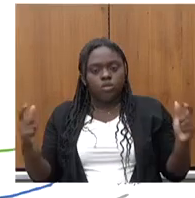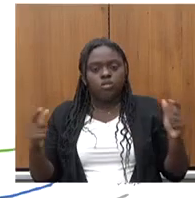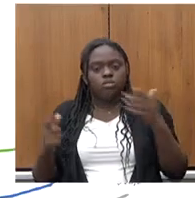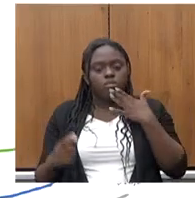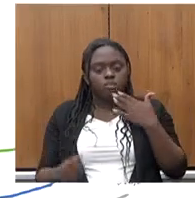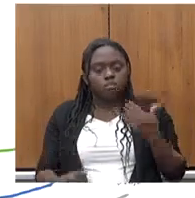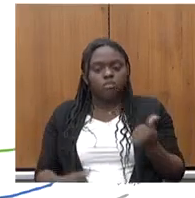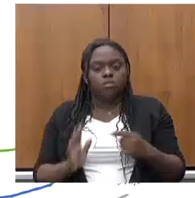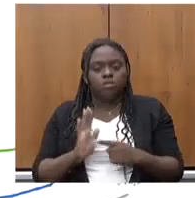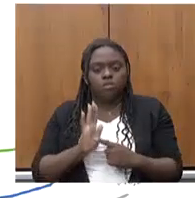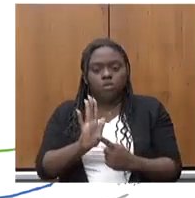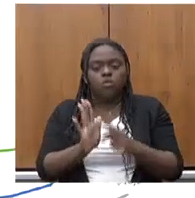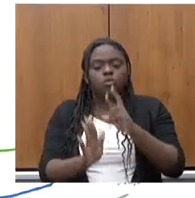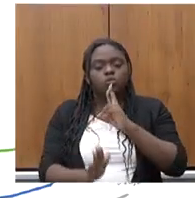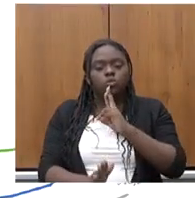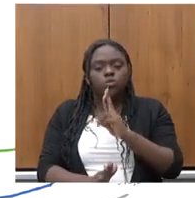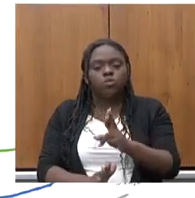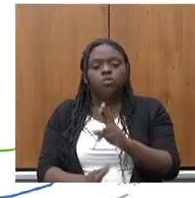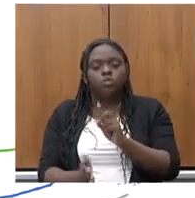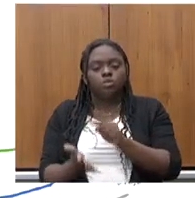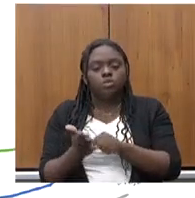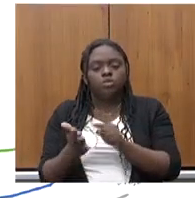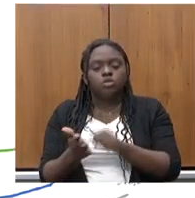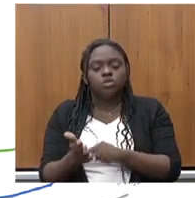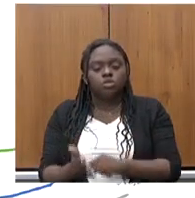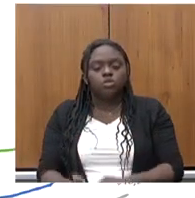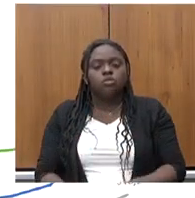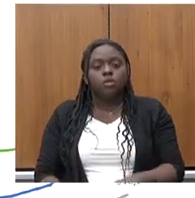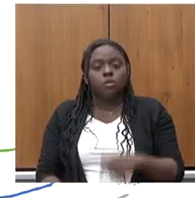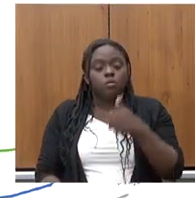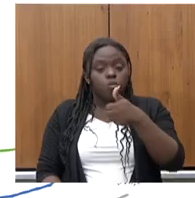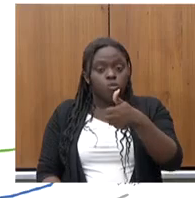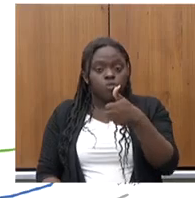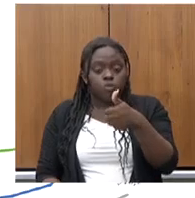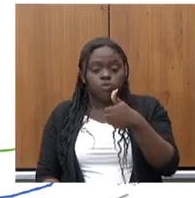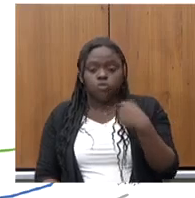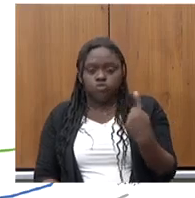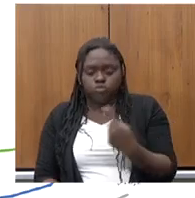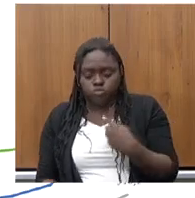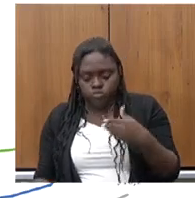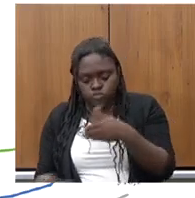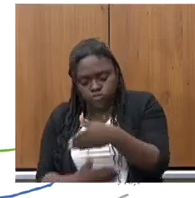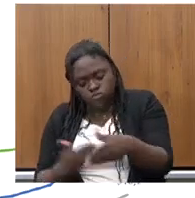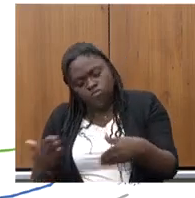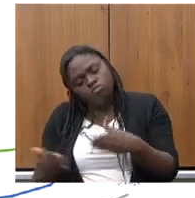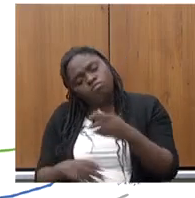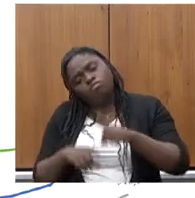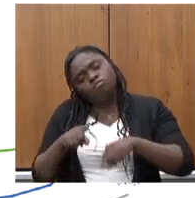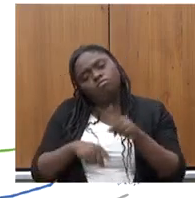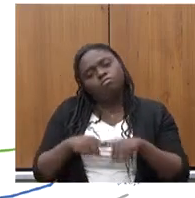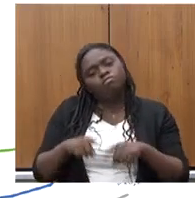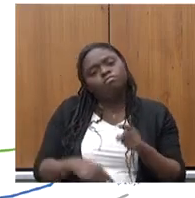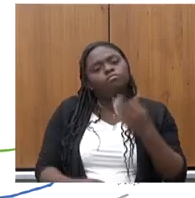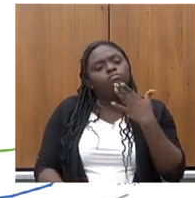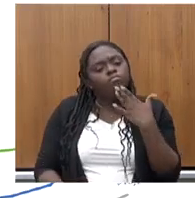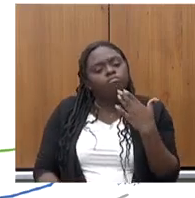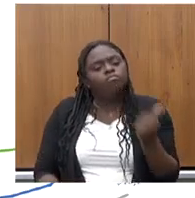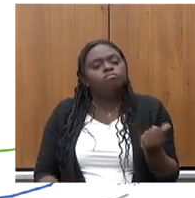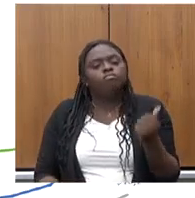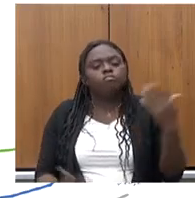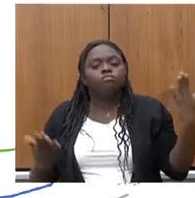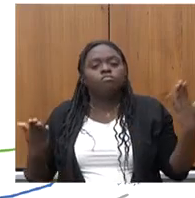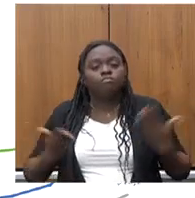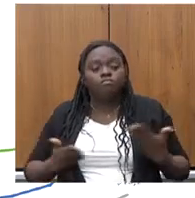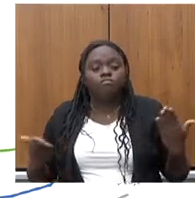O resultado positivo das nossas exportações variou no último ciclo de gestão para este